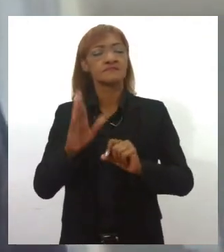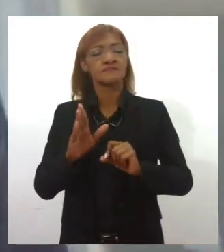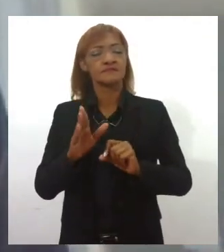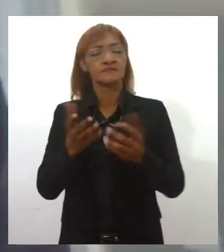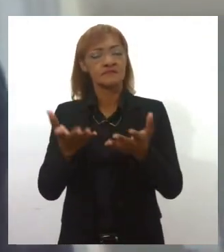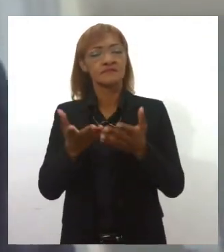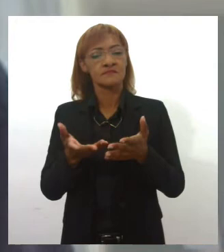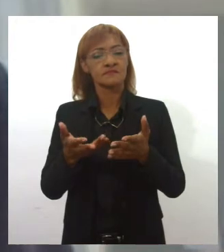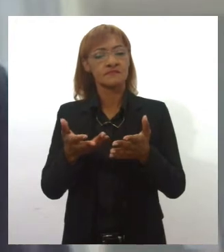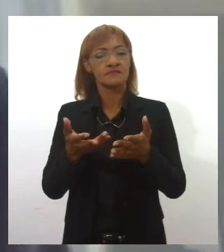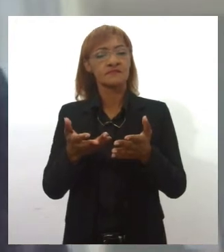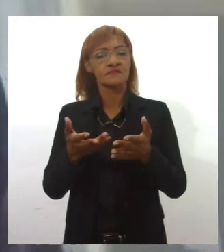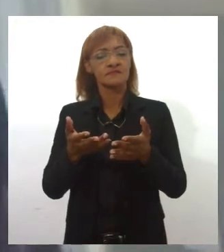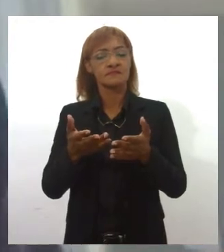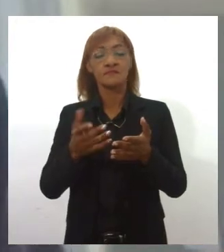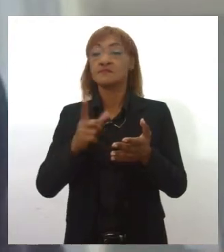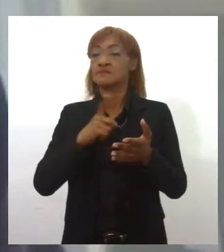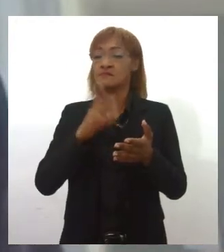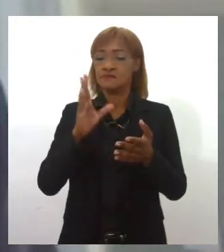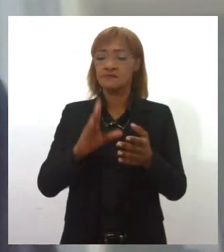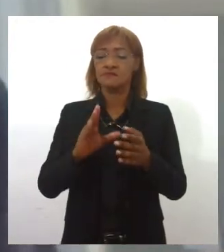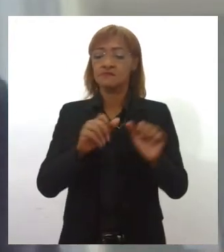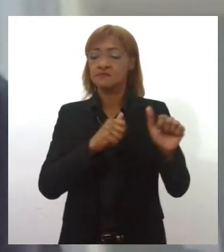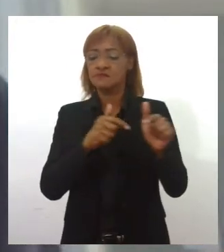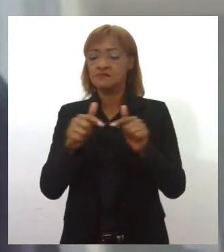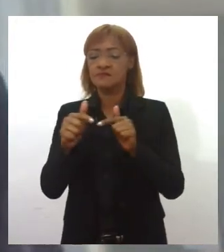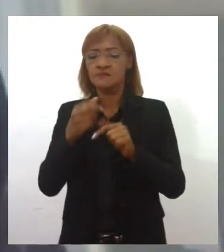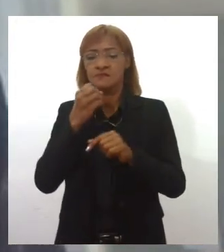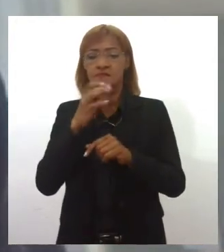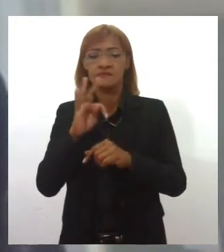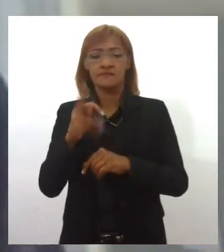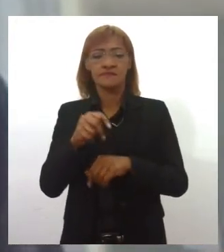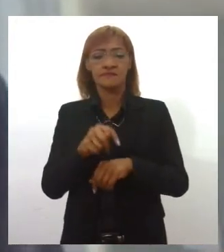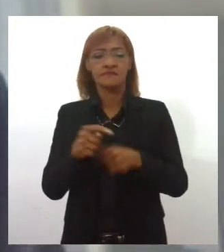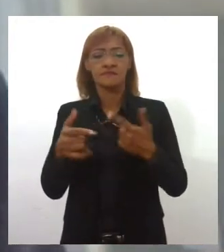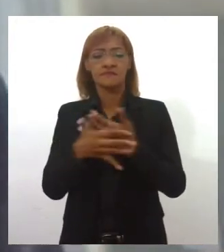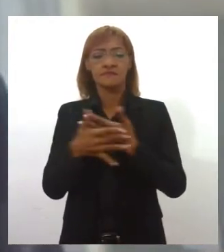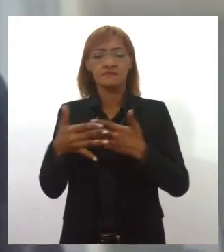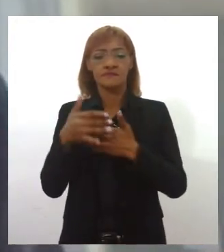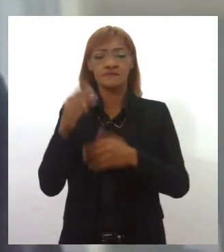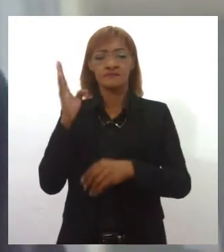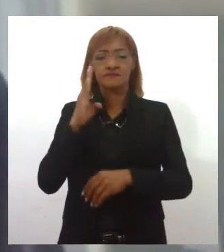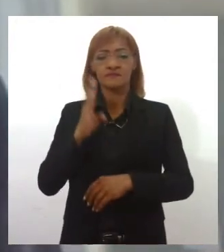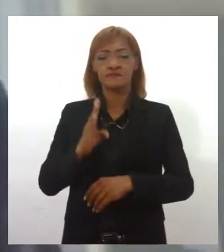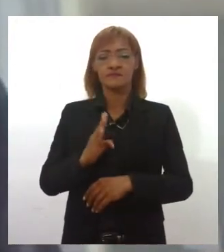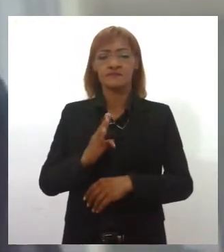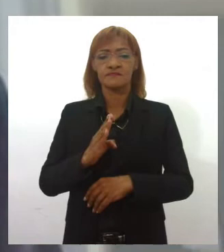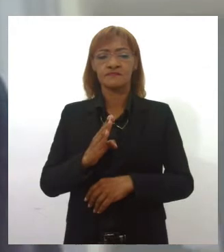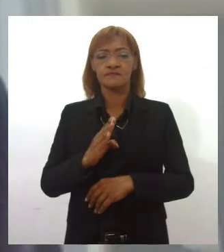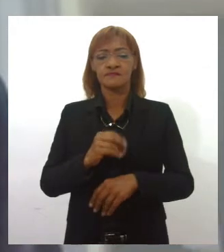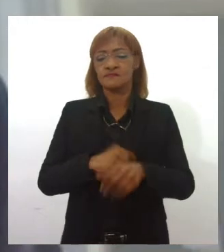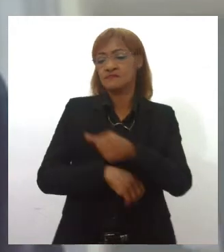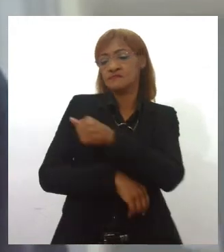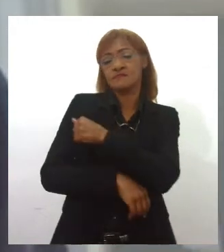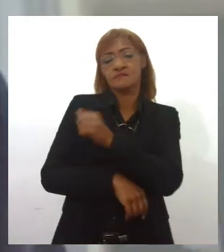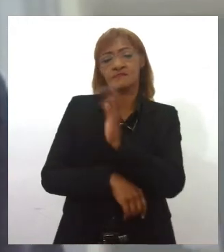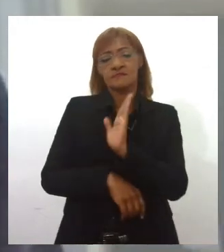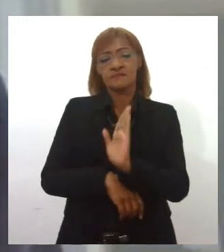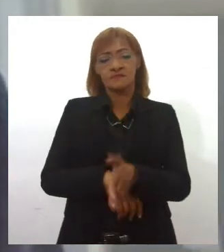um grande trabalho e oferecer à sociedade brasileira, em especial, nesse caso, que estamos falando do Plano de Sergipe,